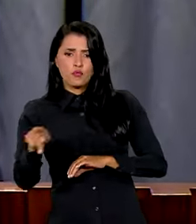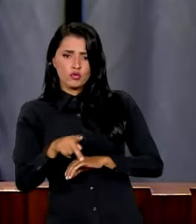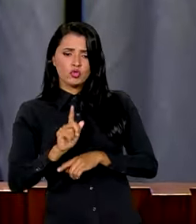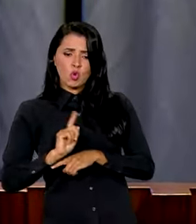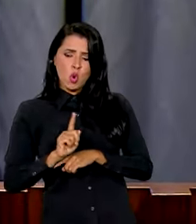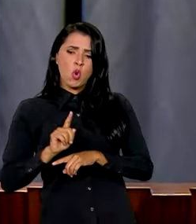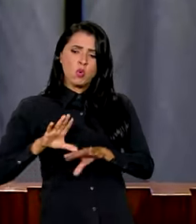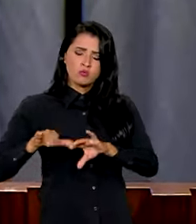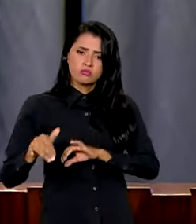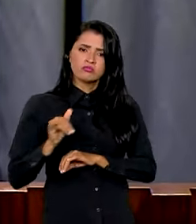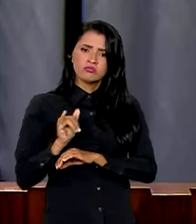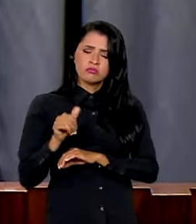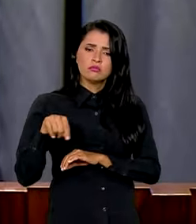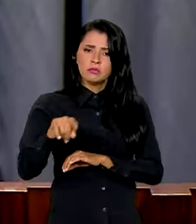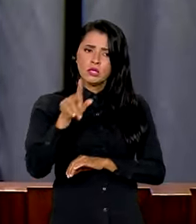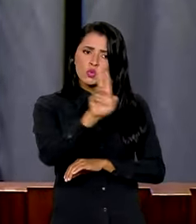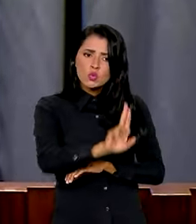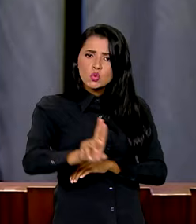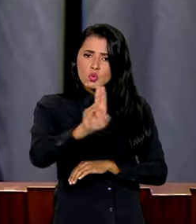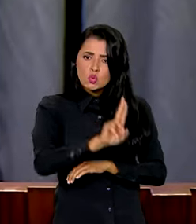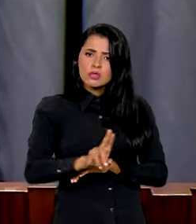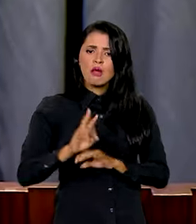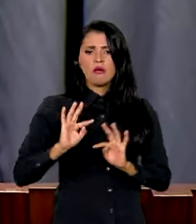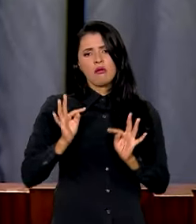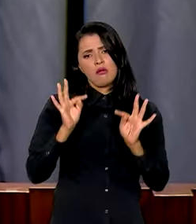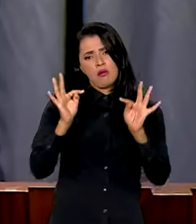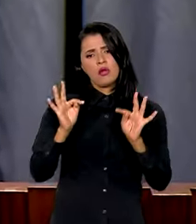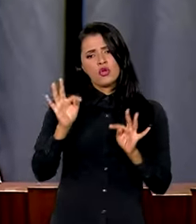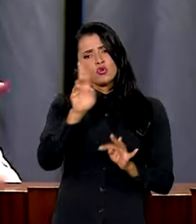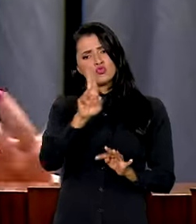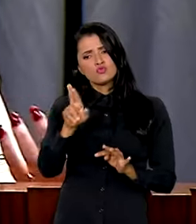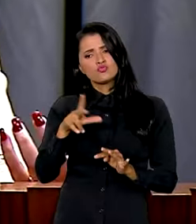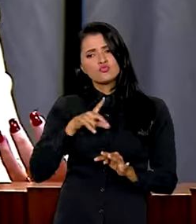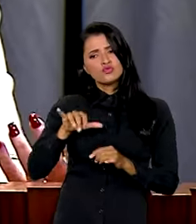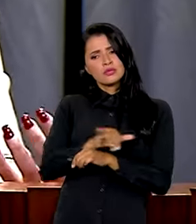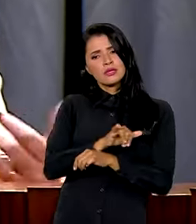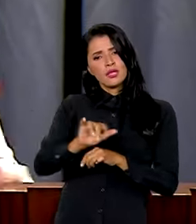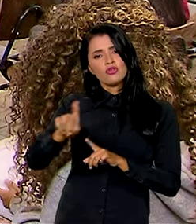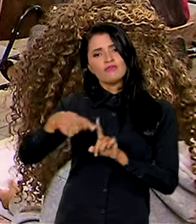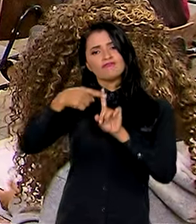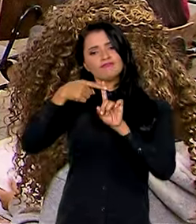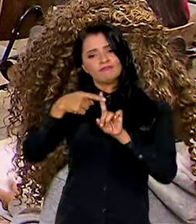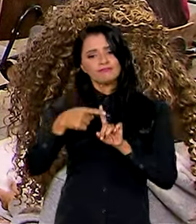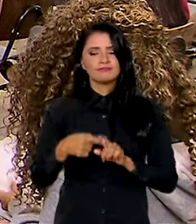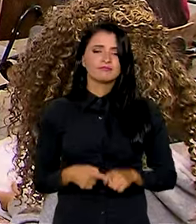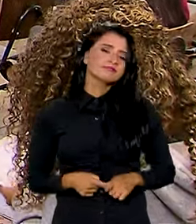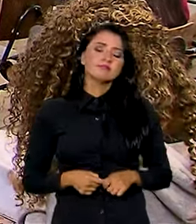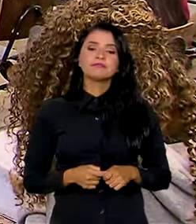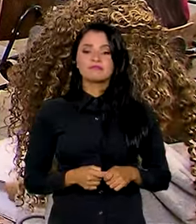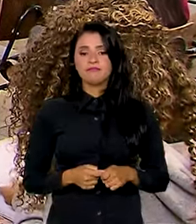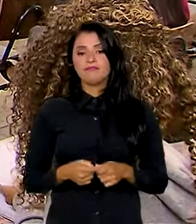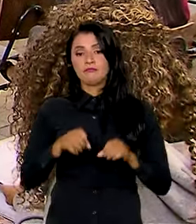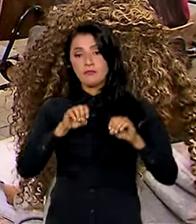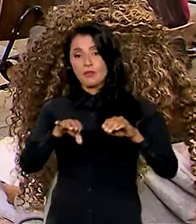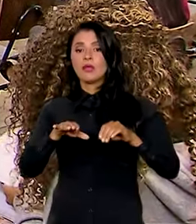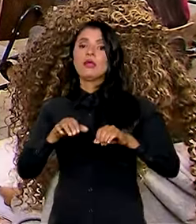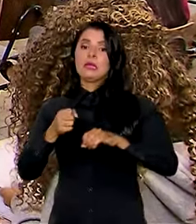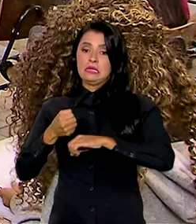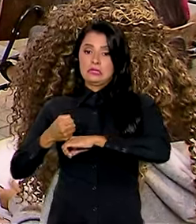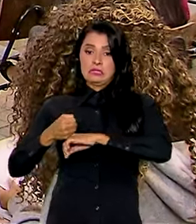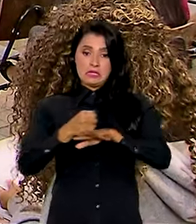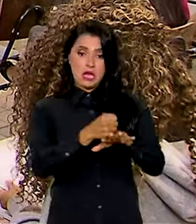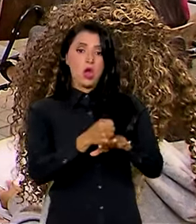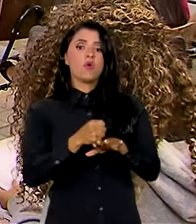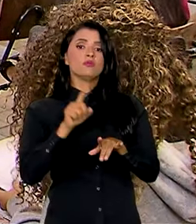gestores para utilizar a tecnologia de uma maneira positiva. Educação midiática também pode